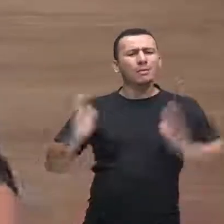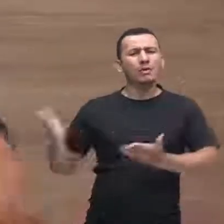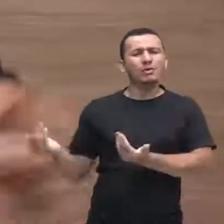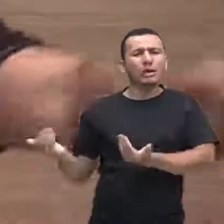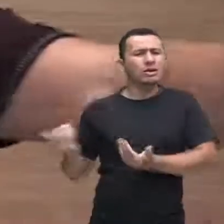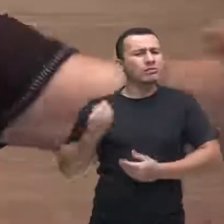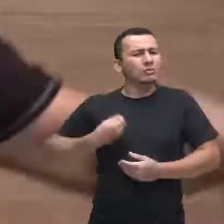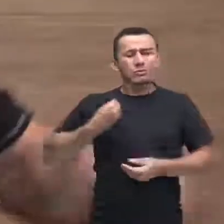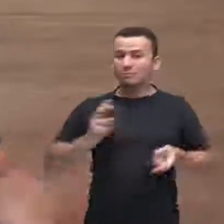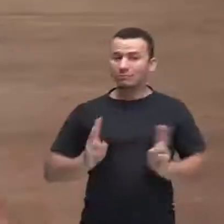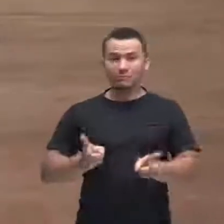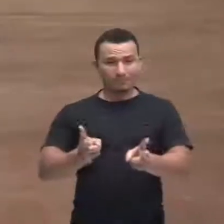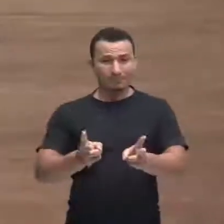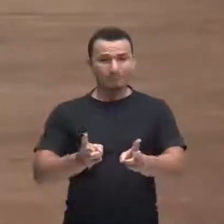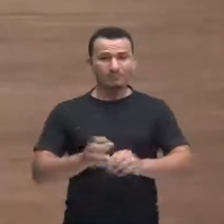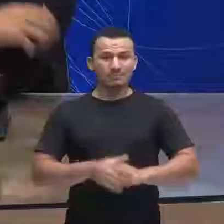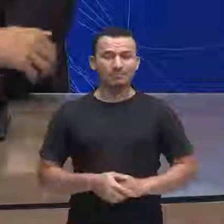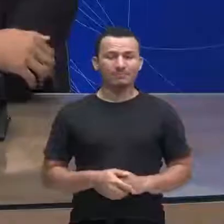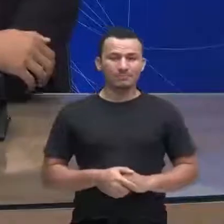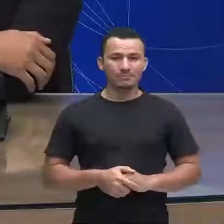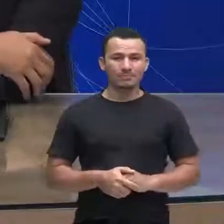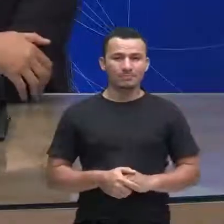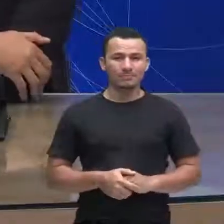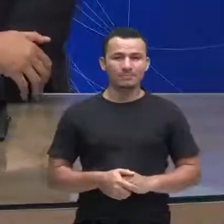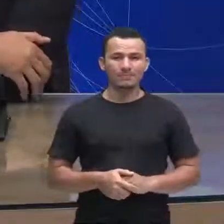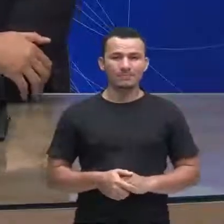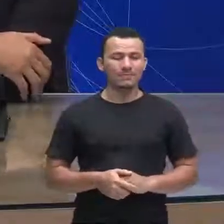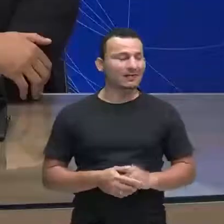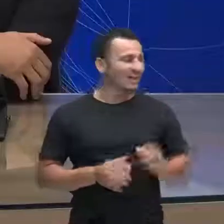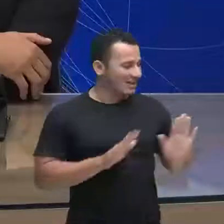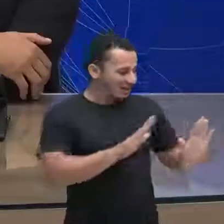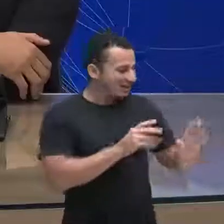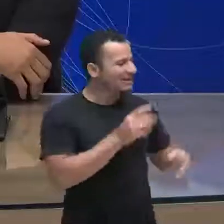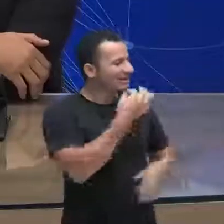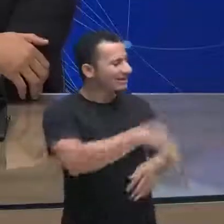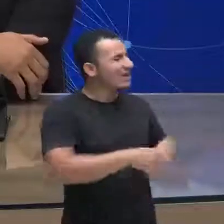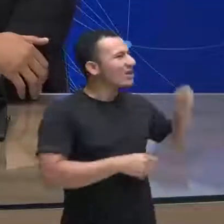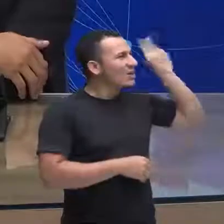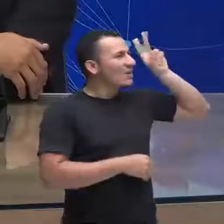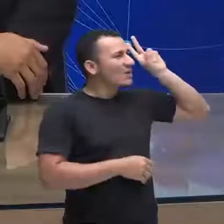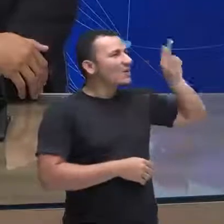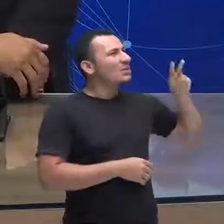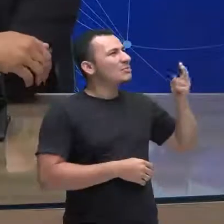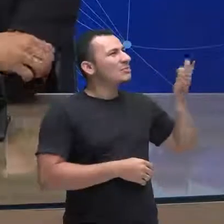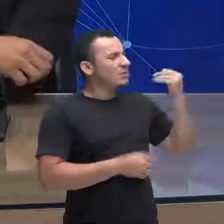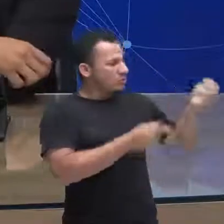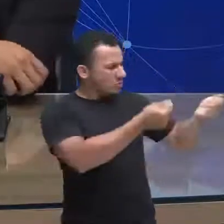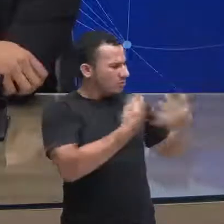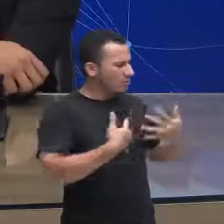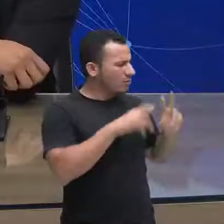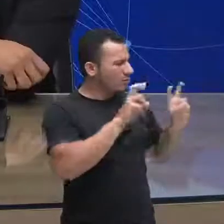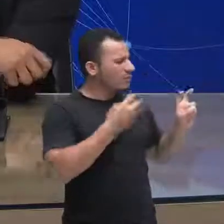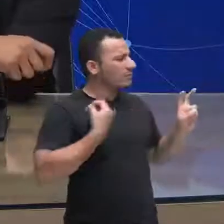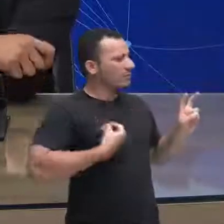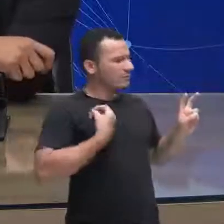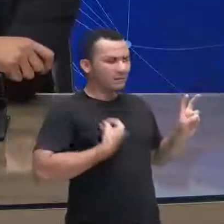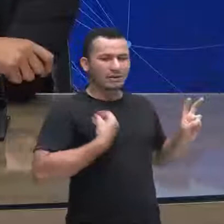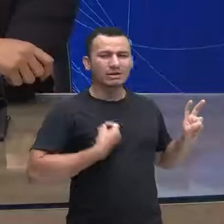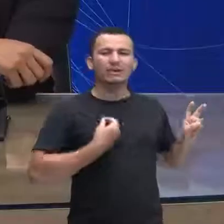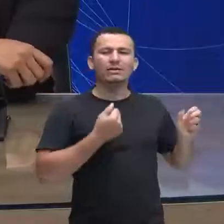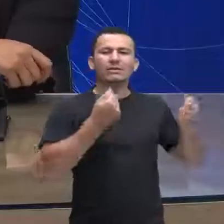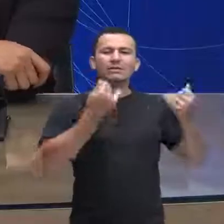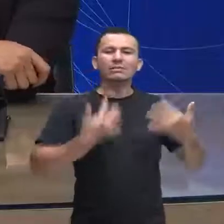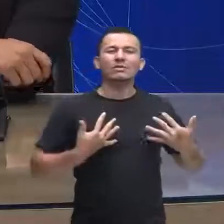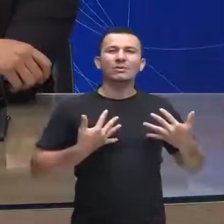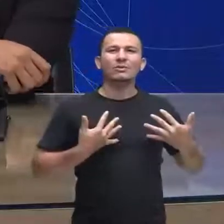presente no na grandiosidade é Vertão e eu me lembro de uma coisa que tu já me disseste sobre a vida né tu estava te falando aí sobre o